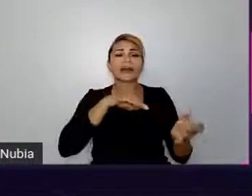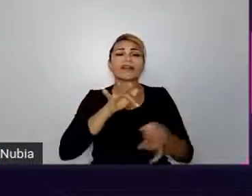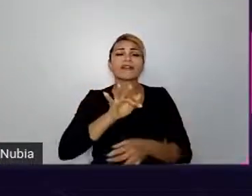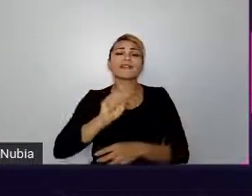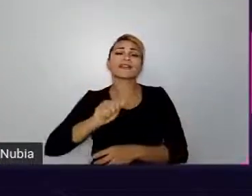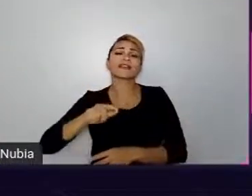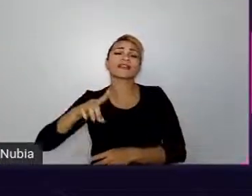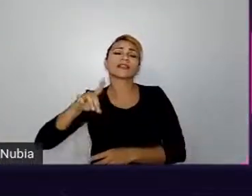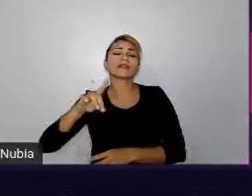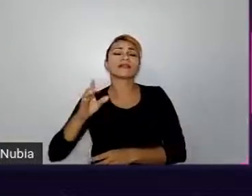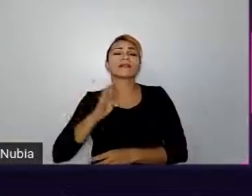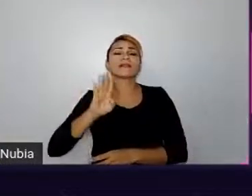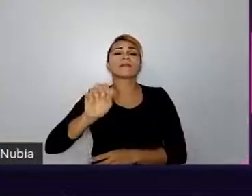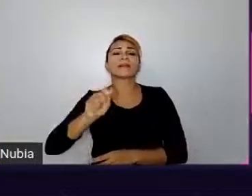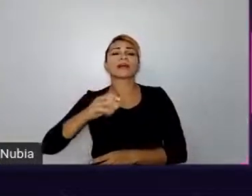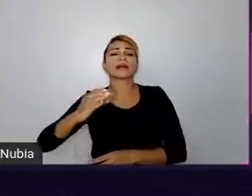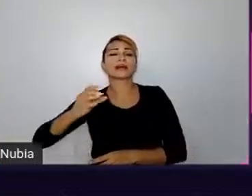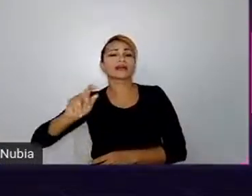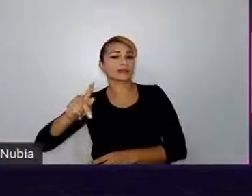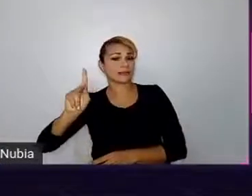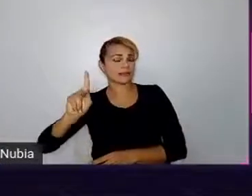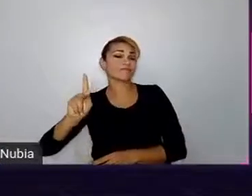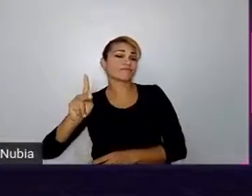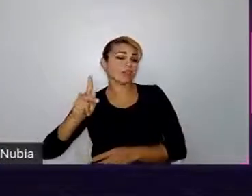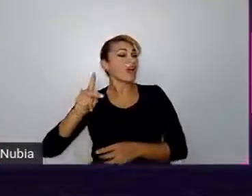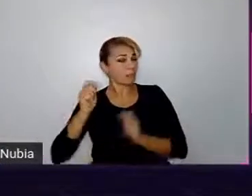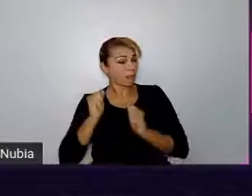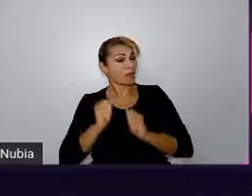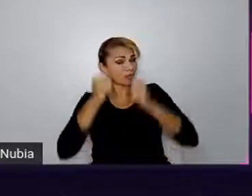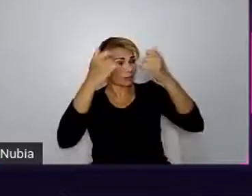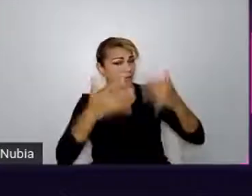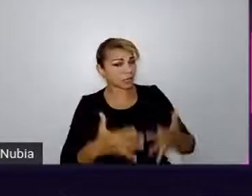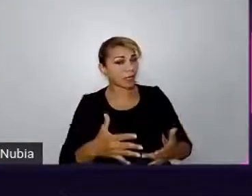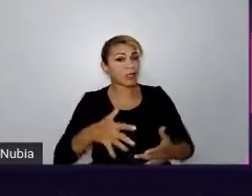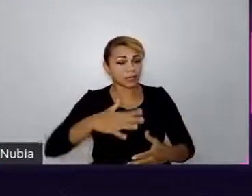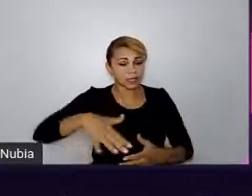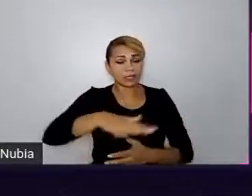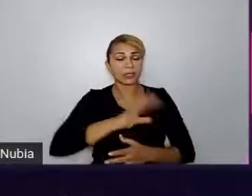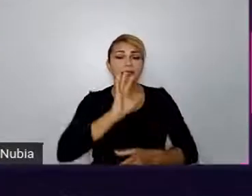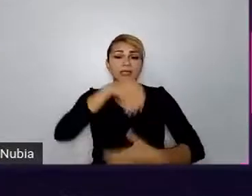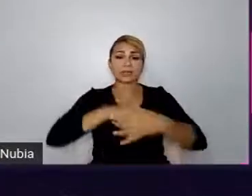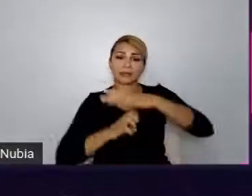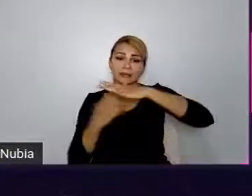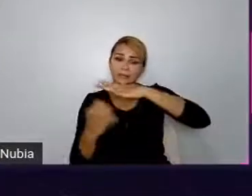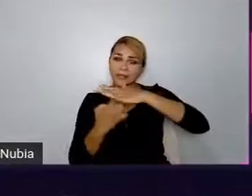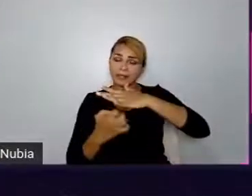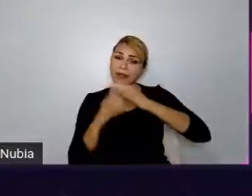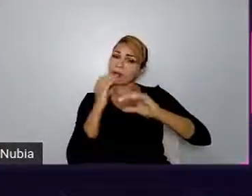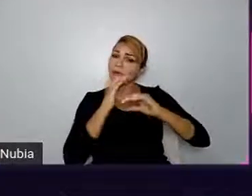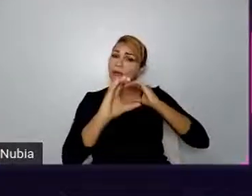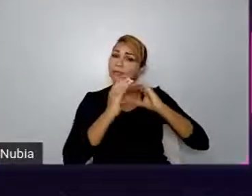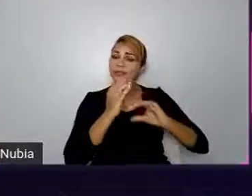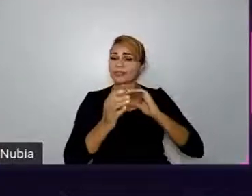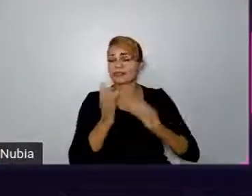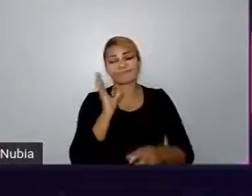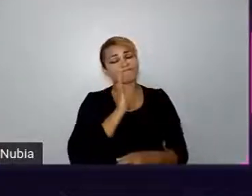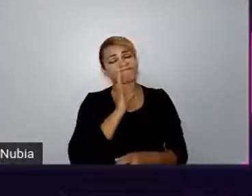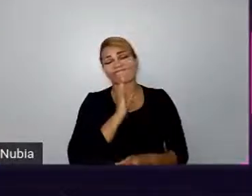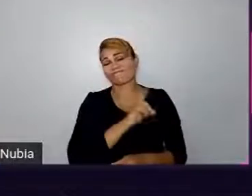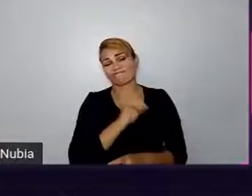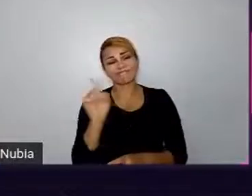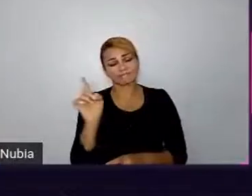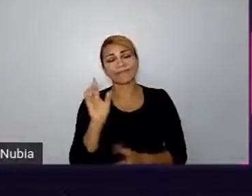não está legal na empresa, sabe? E ter... A cultura de feedback é simples e ter essa cultura é fascinante, porque